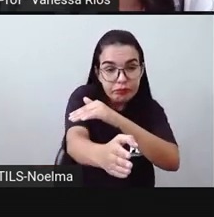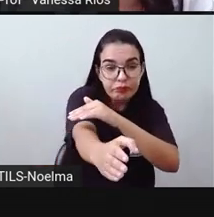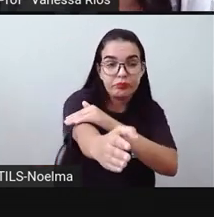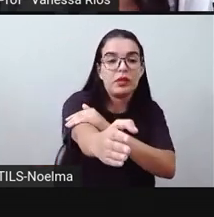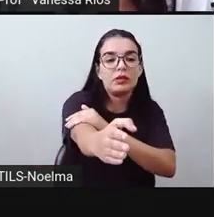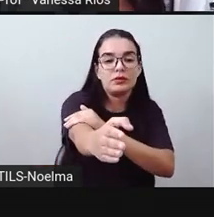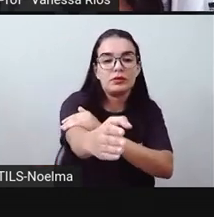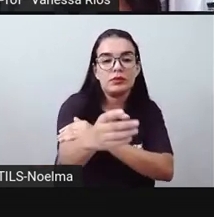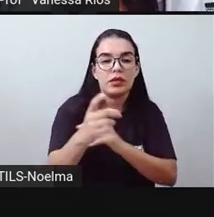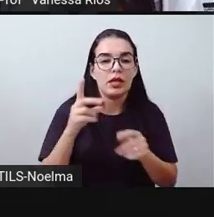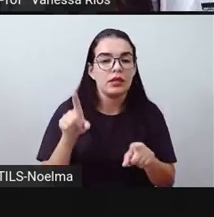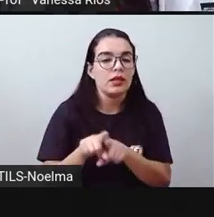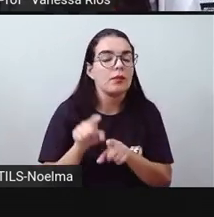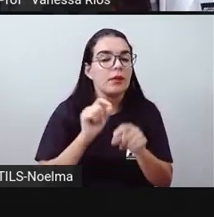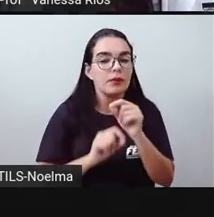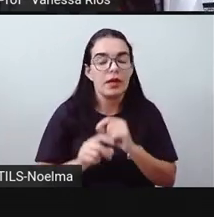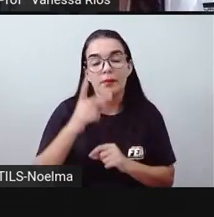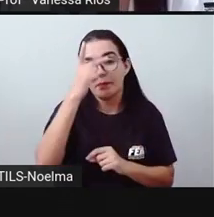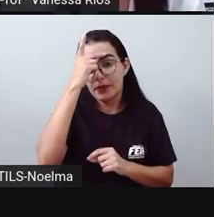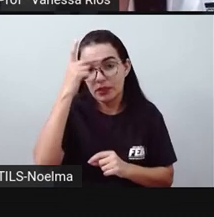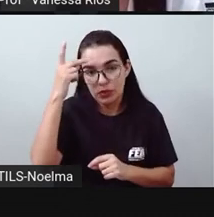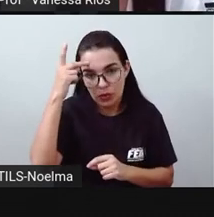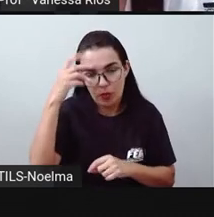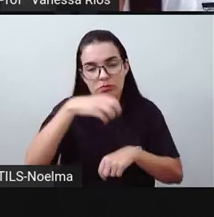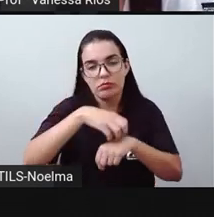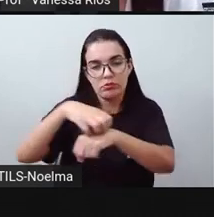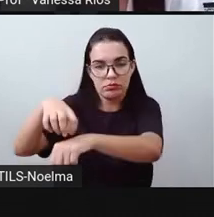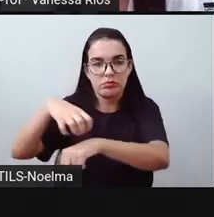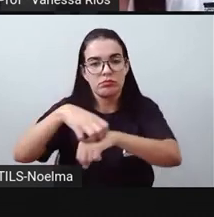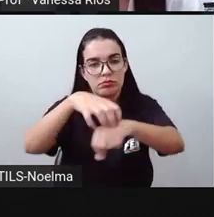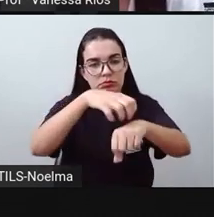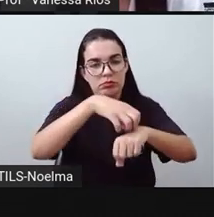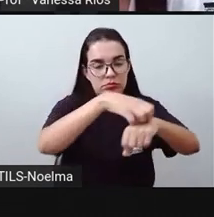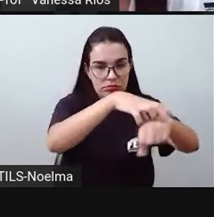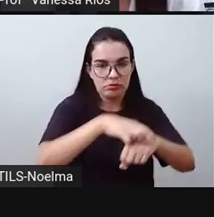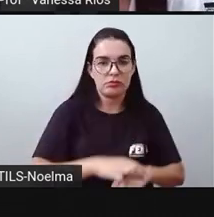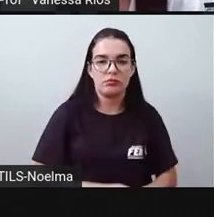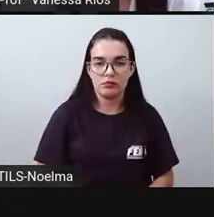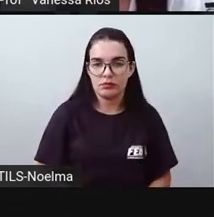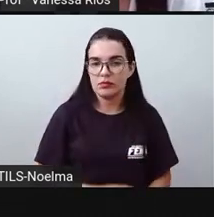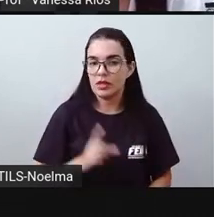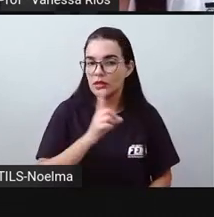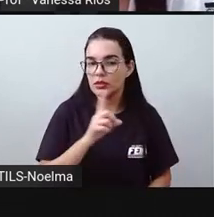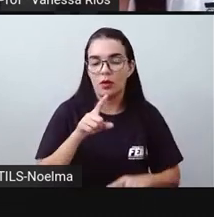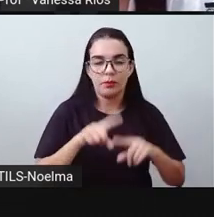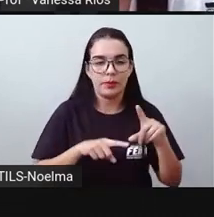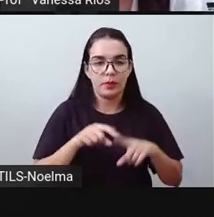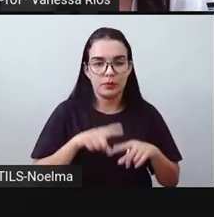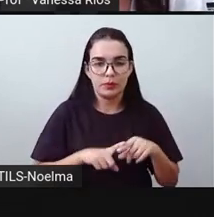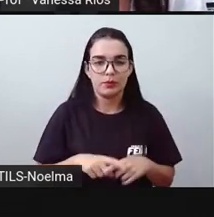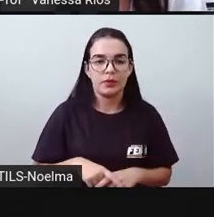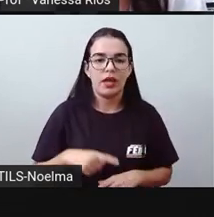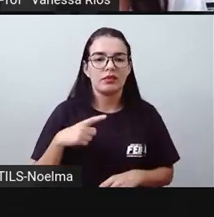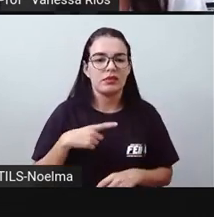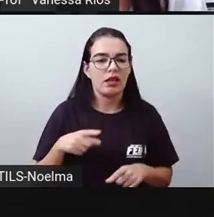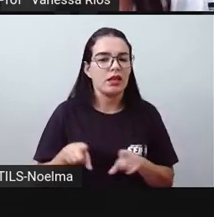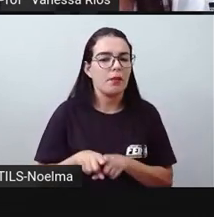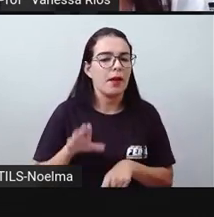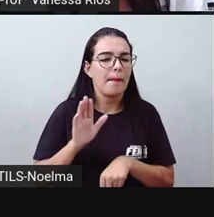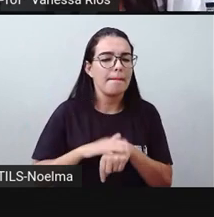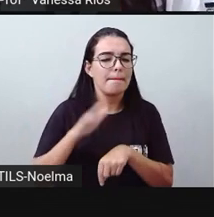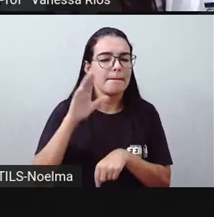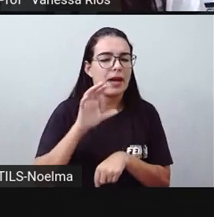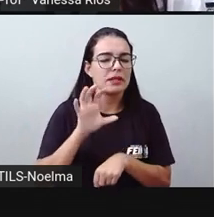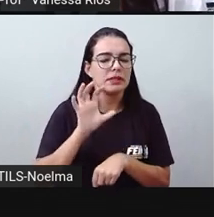se destinam ao transporte de pessoas. E a gente percebe que, novamente, está concentrado aqui em